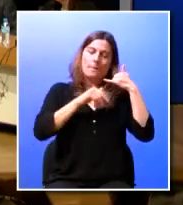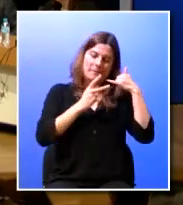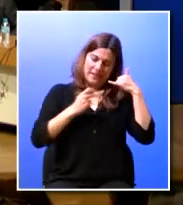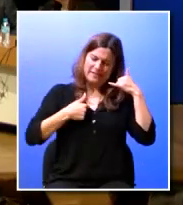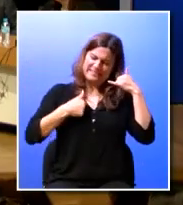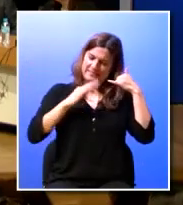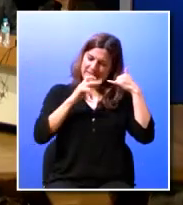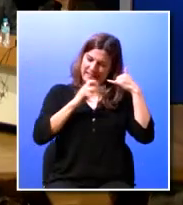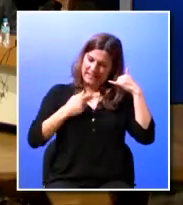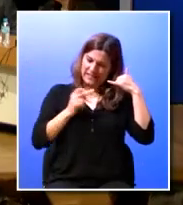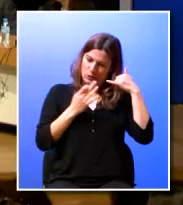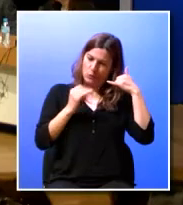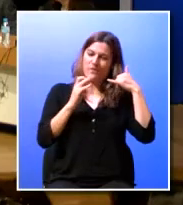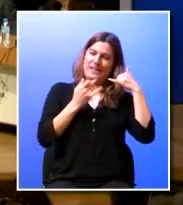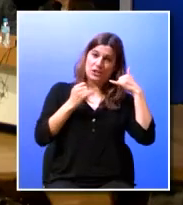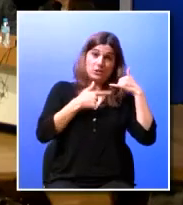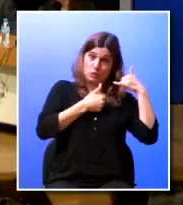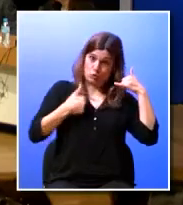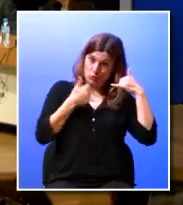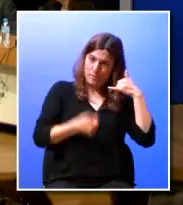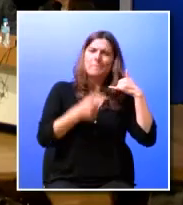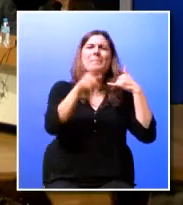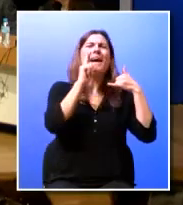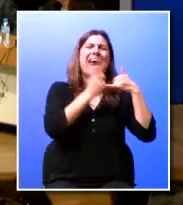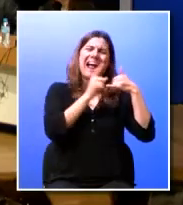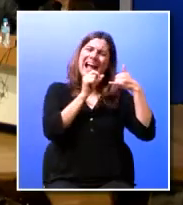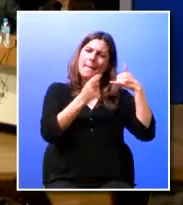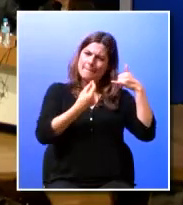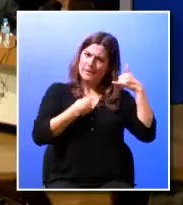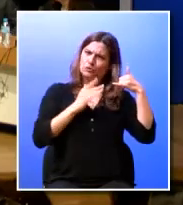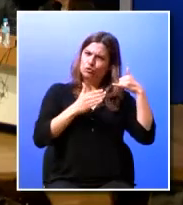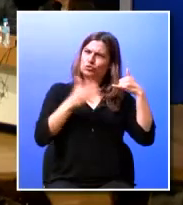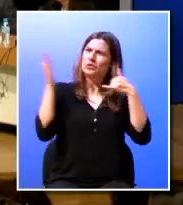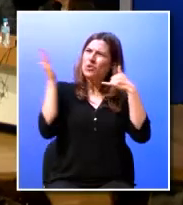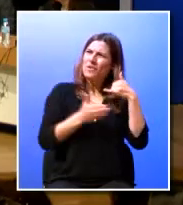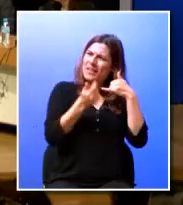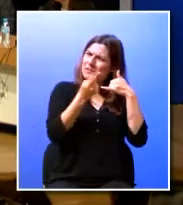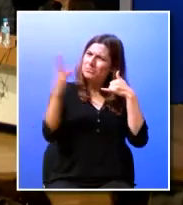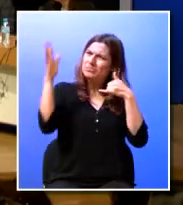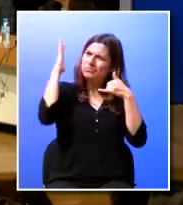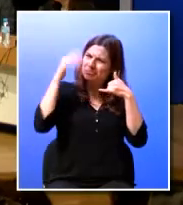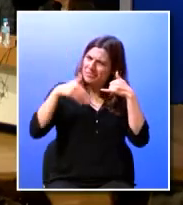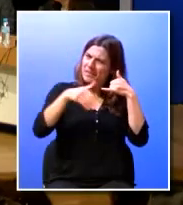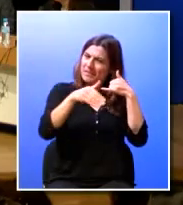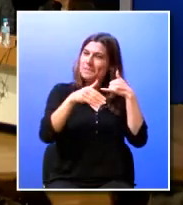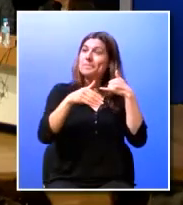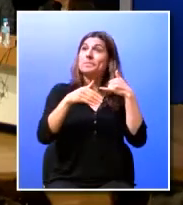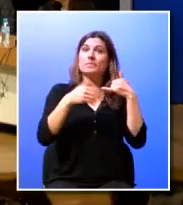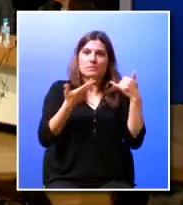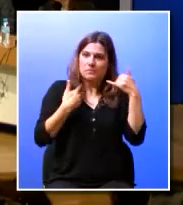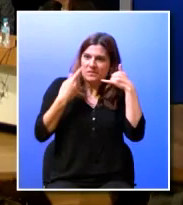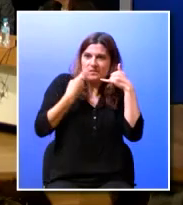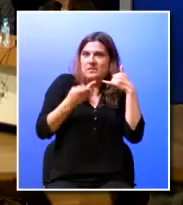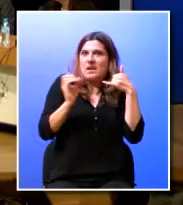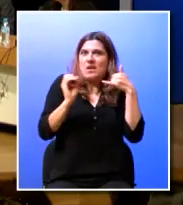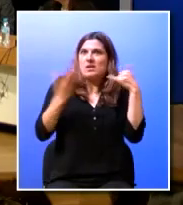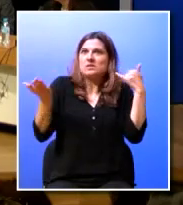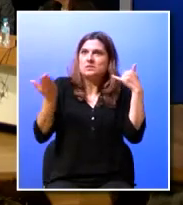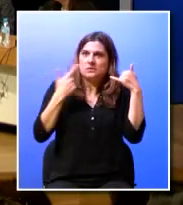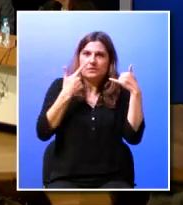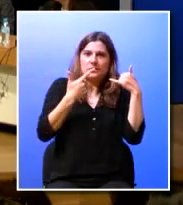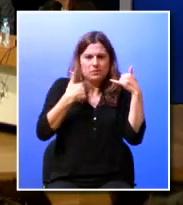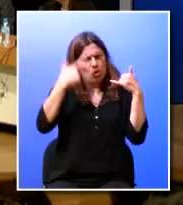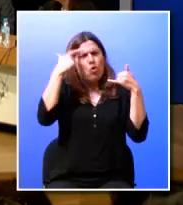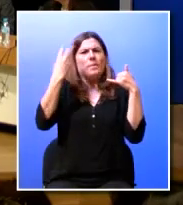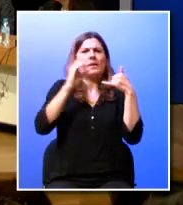Frederico risco assim tudo bem? se tu chegaste a enviar o e-mail para os convidados do congresso não eu estou a ver que não claro não